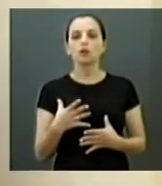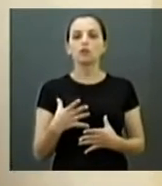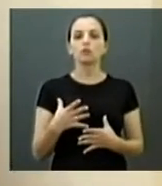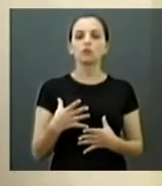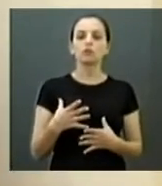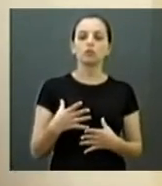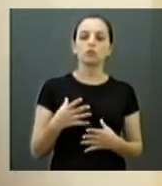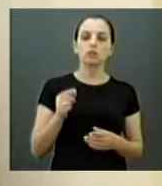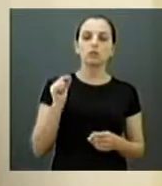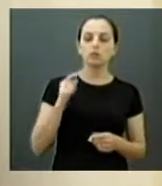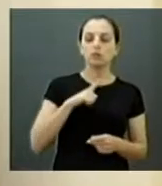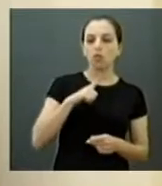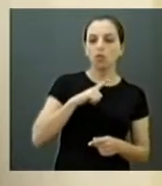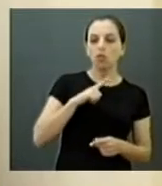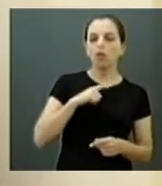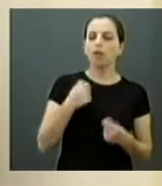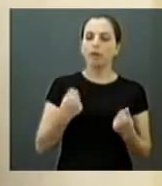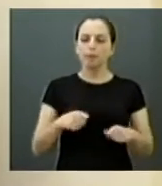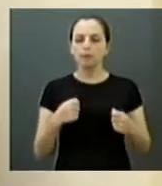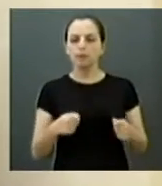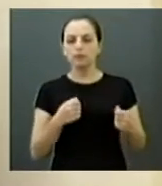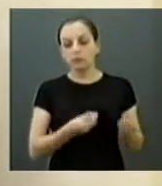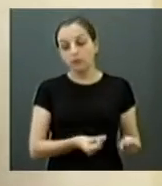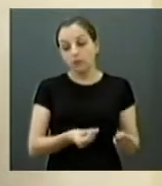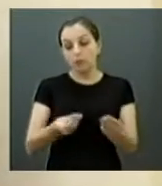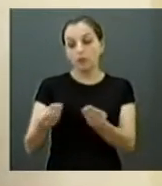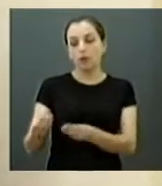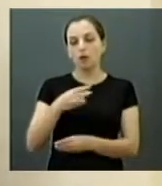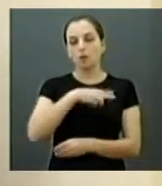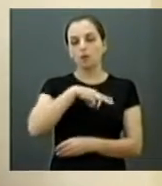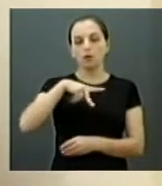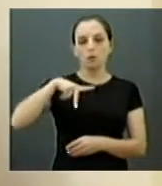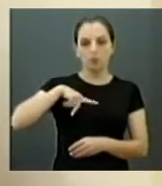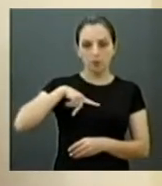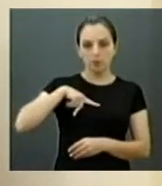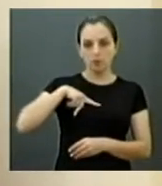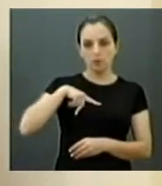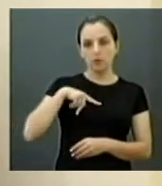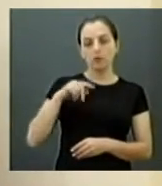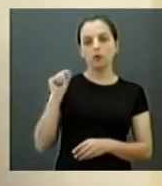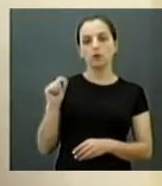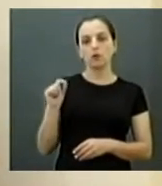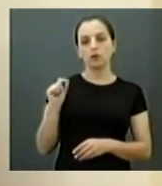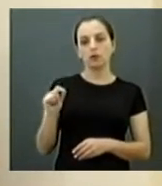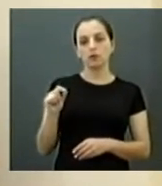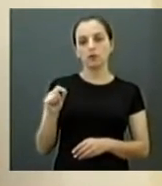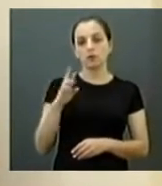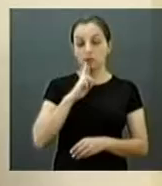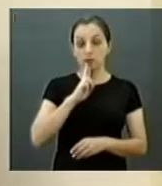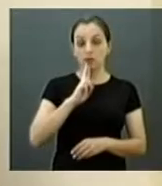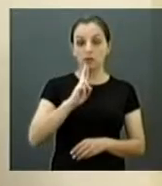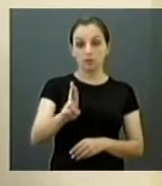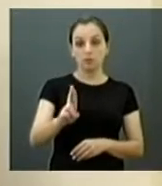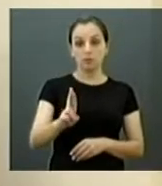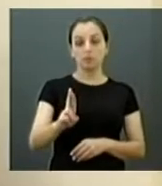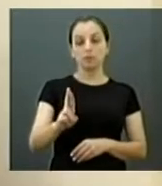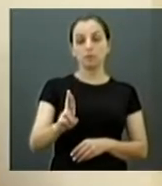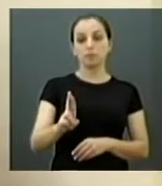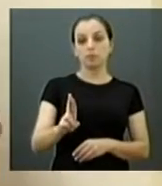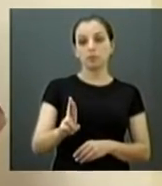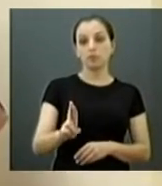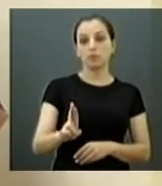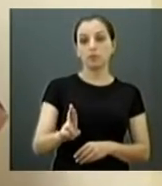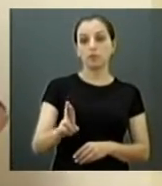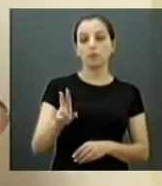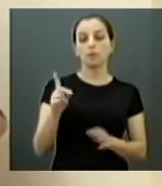se haveria necessidade ou não de encaminhar para o Ministério Público. A resposta do requerimento nos dá